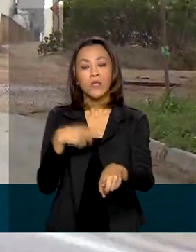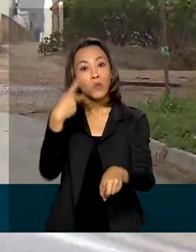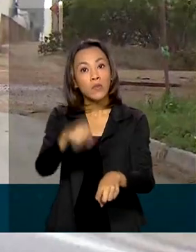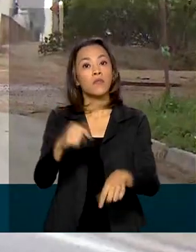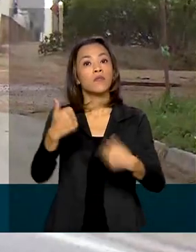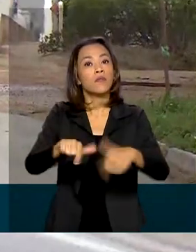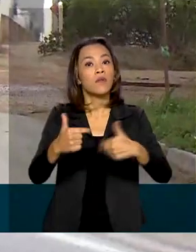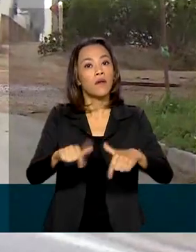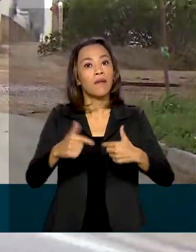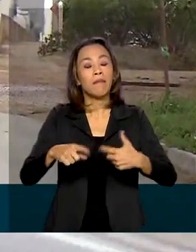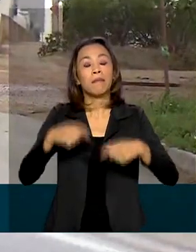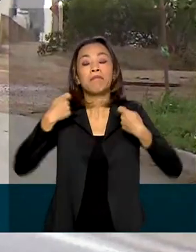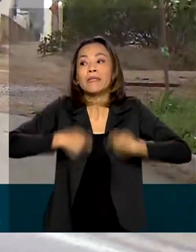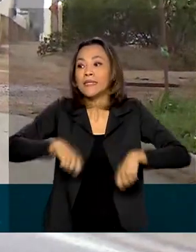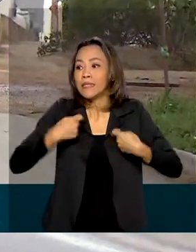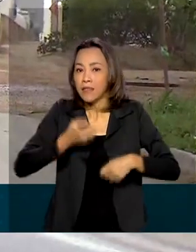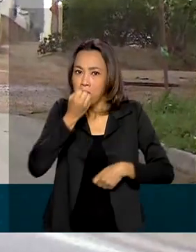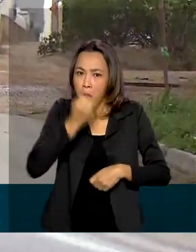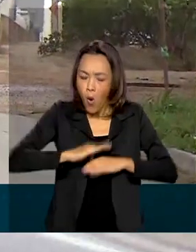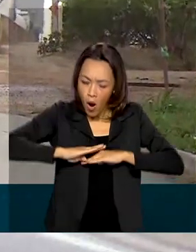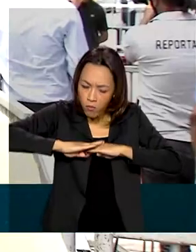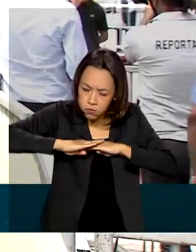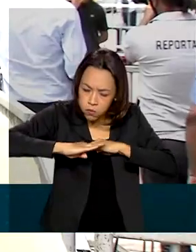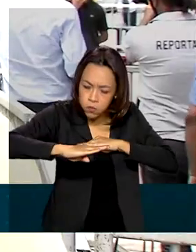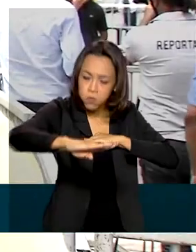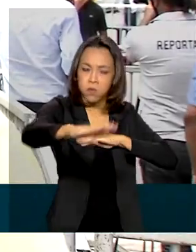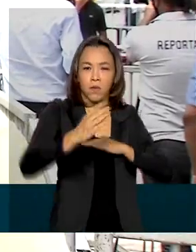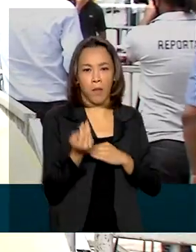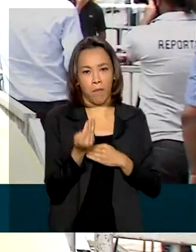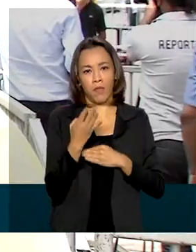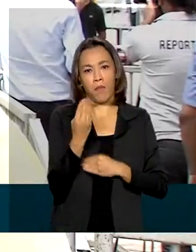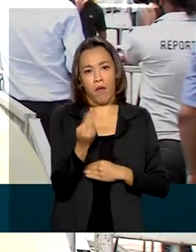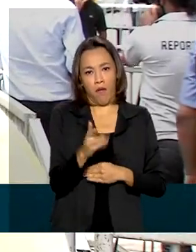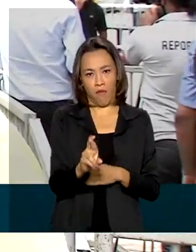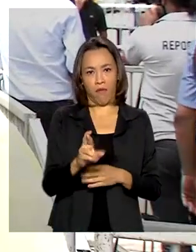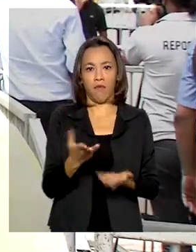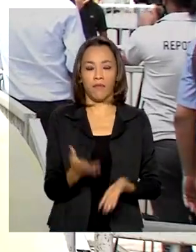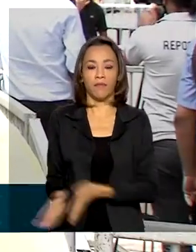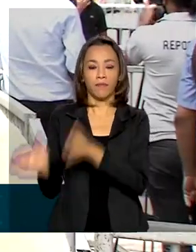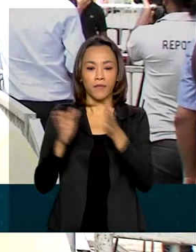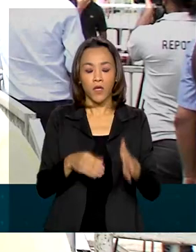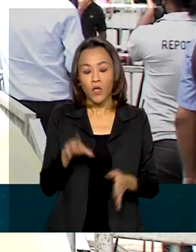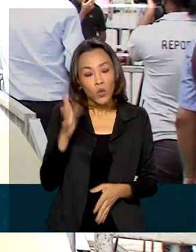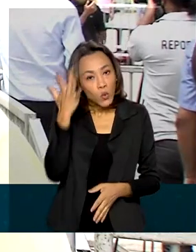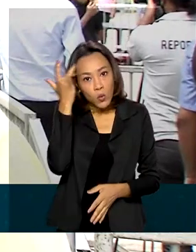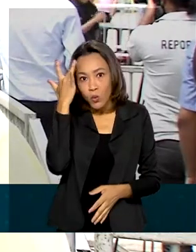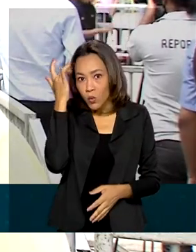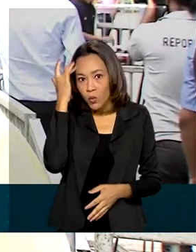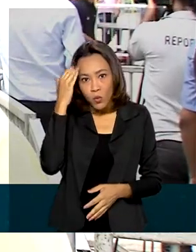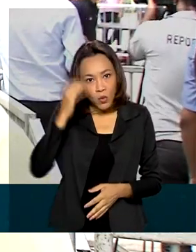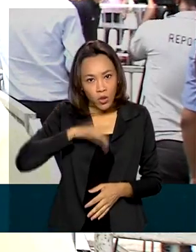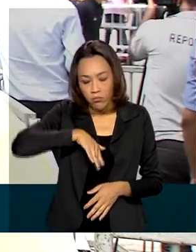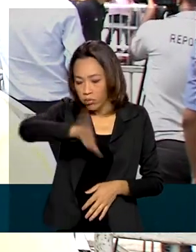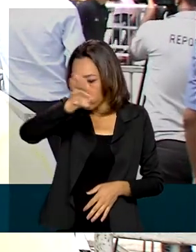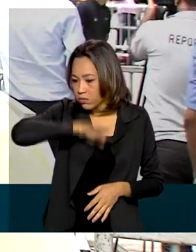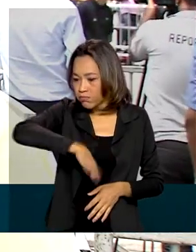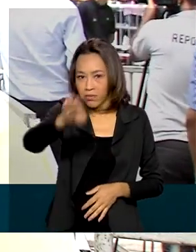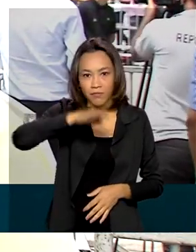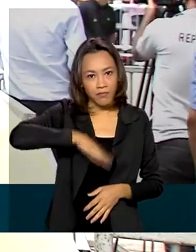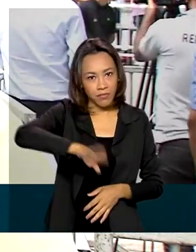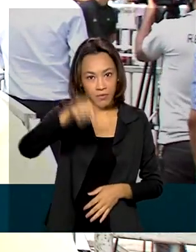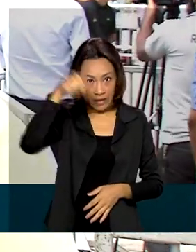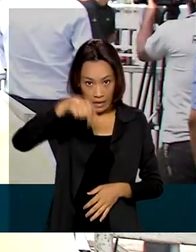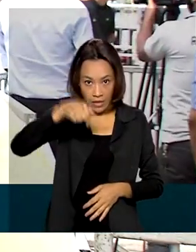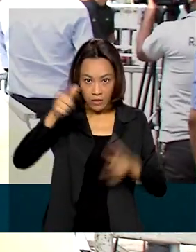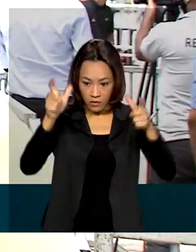emprego depende das boas condições da BR. Geralmente, passo quase todos os dias nessas BR-101 aqui, e